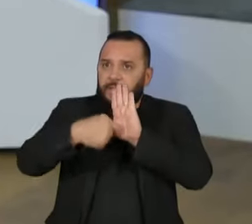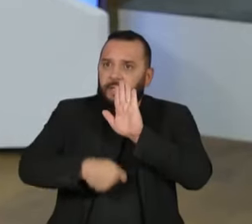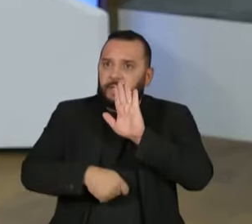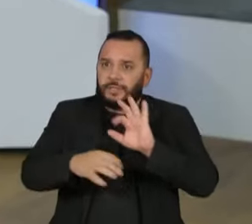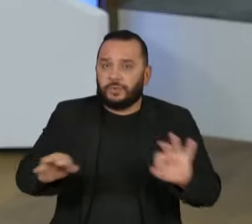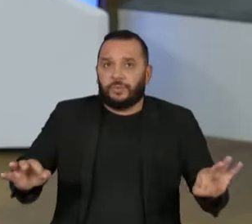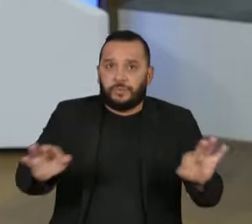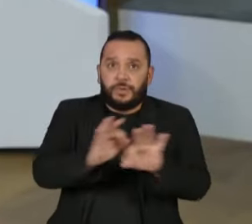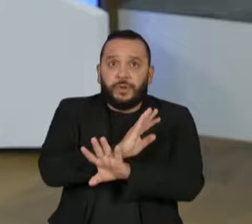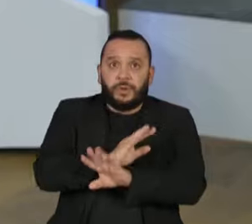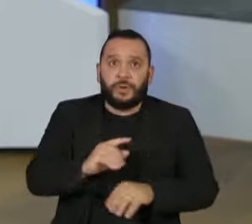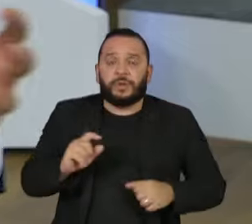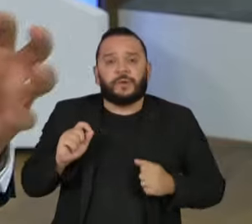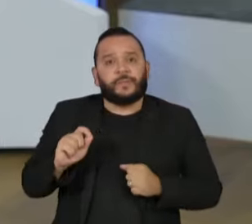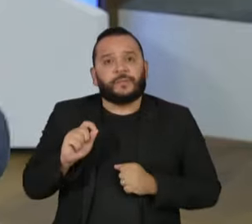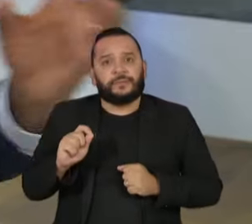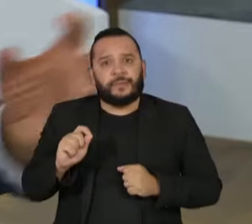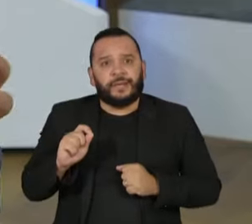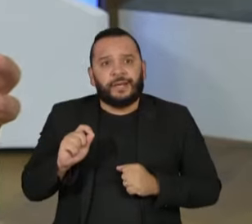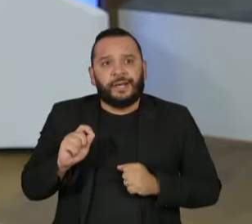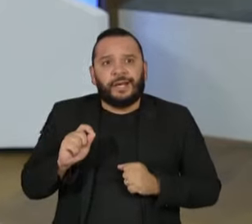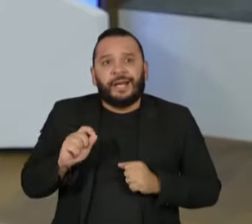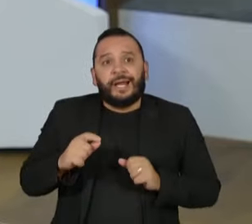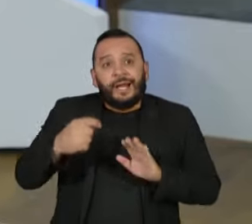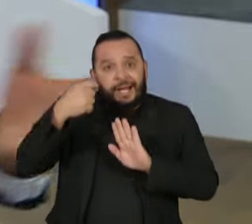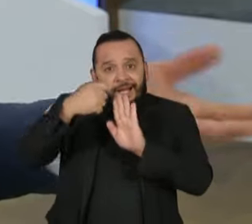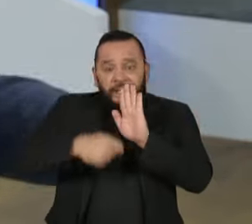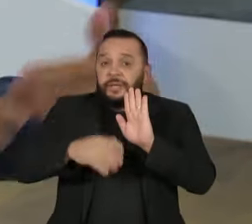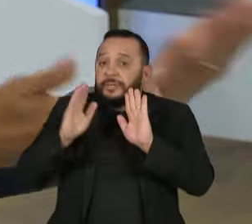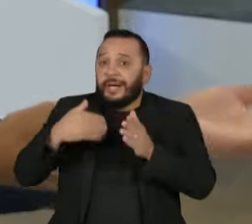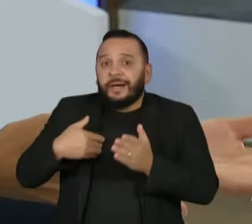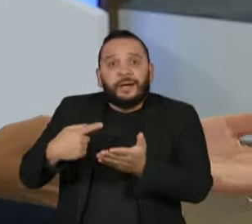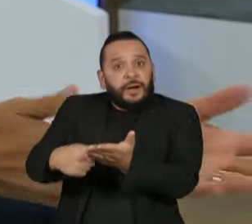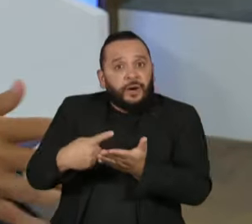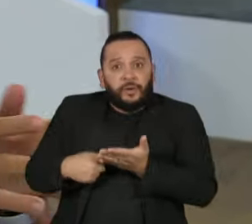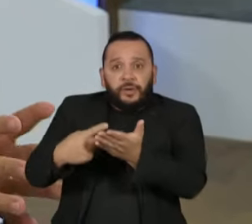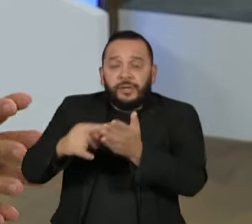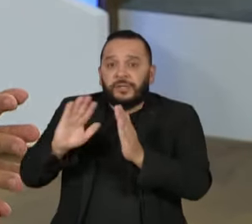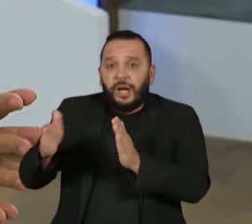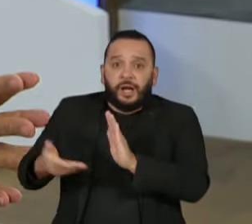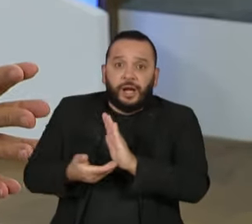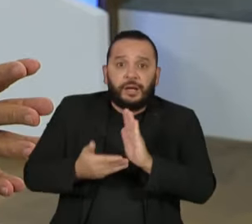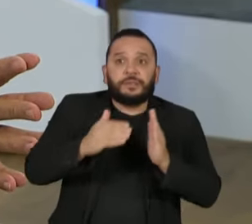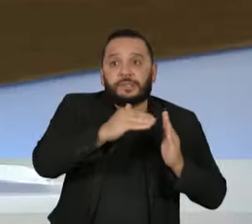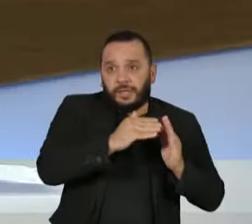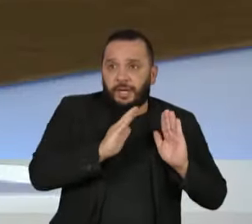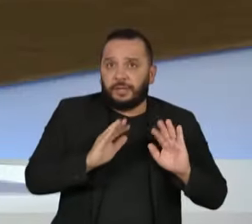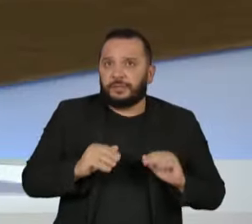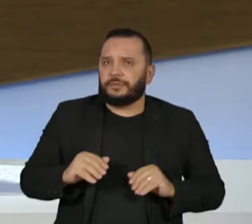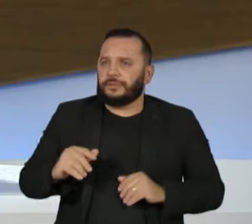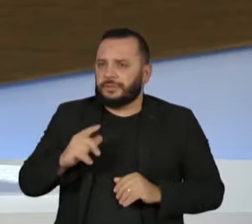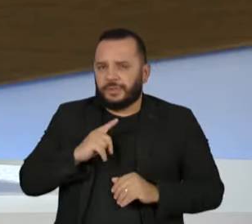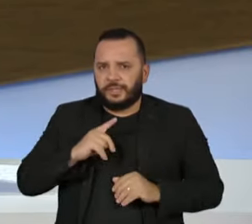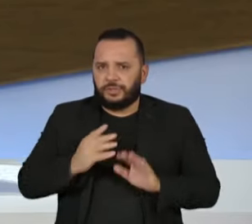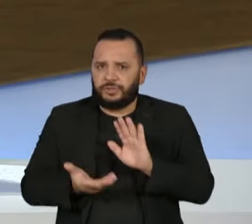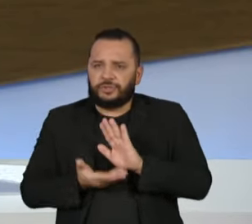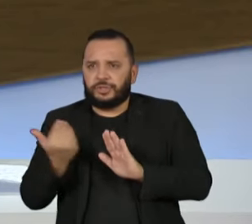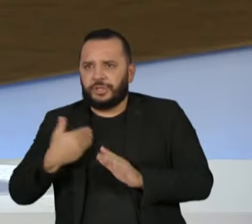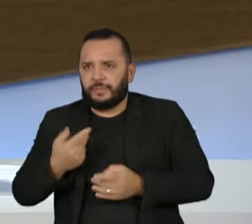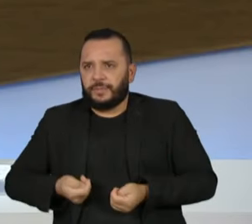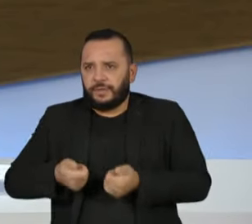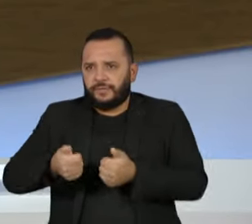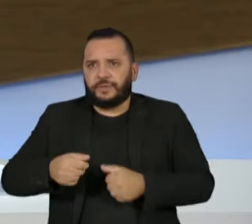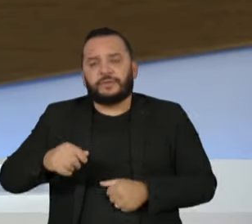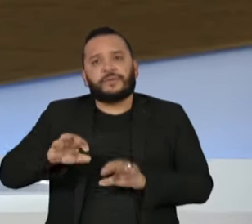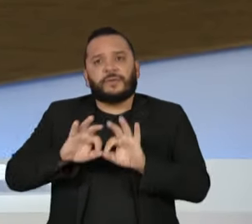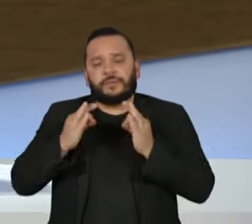já fruto de um entendimento com a Câmara e no Senado. Já se fez isso outra vez. E esse texto tira o Bolsa Família inteiro do teto de gastos